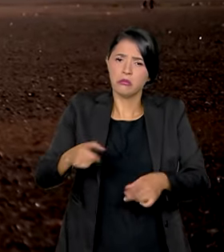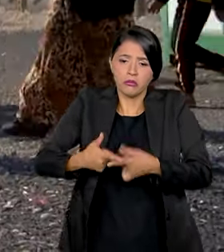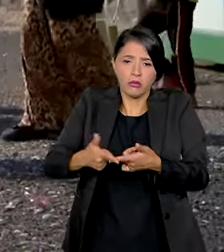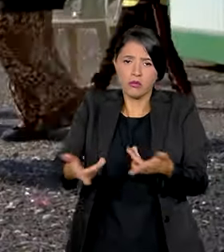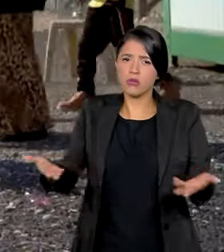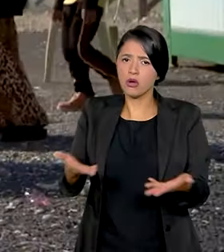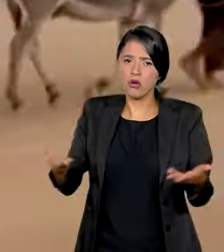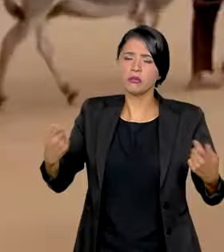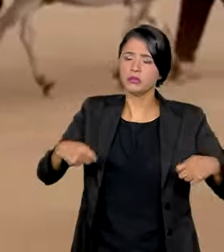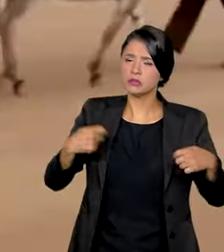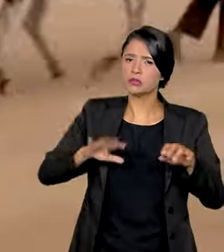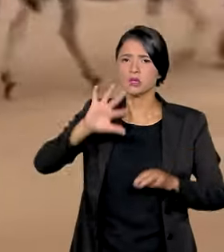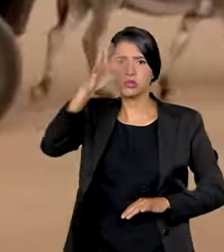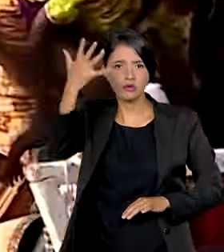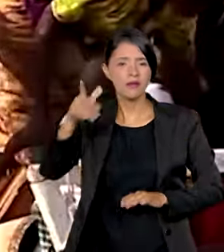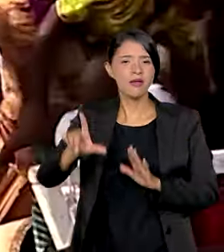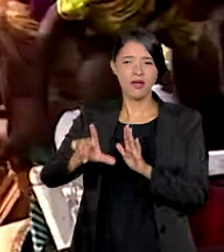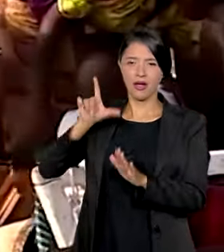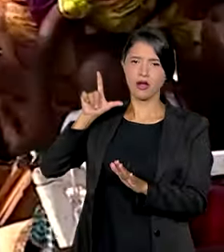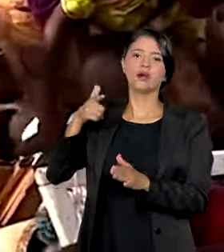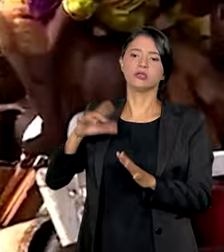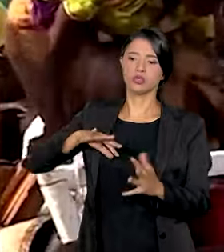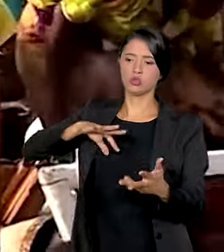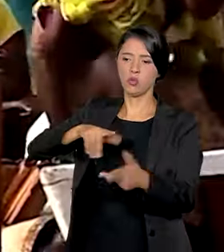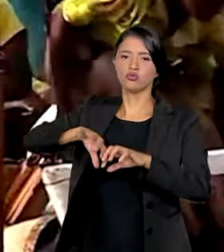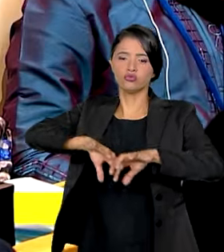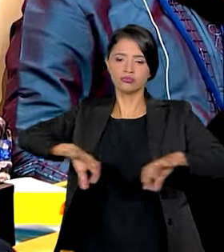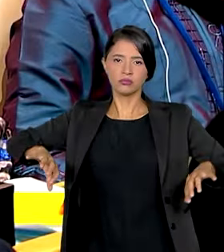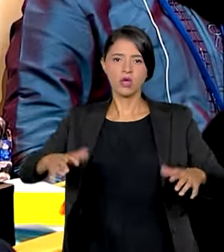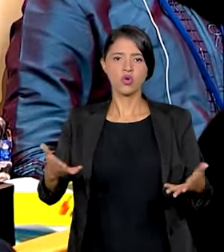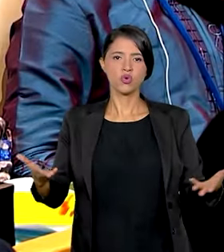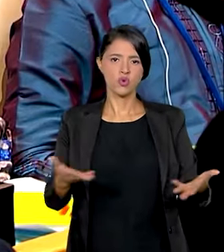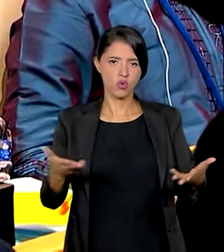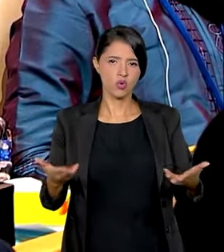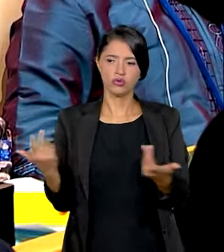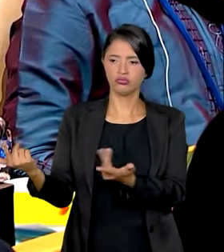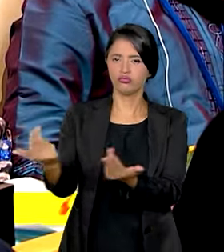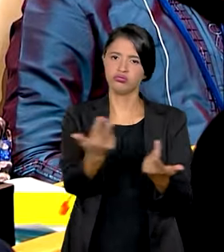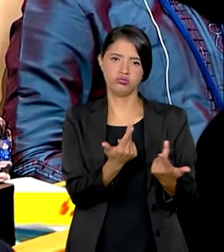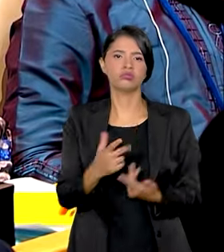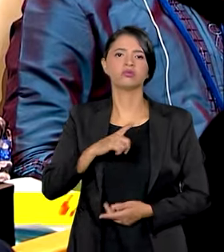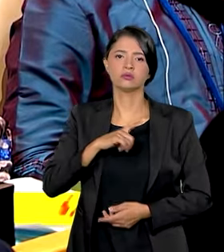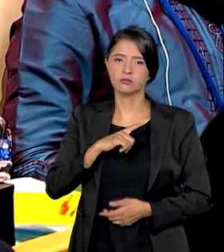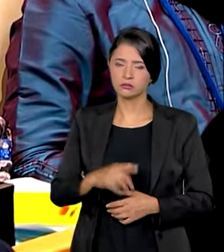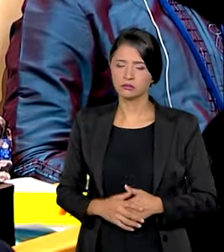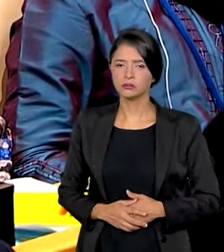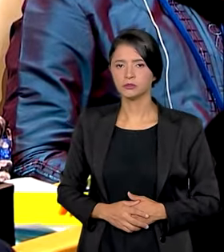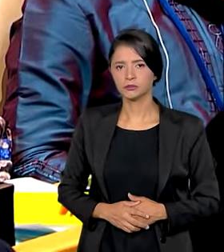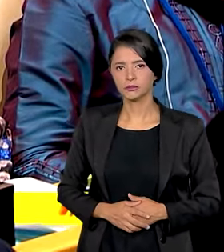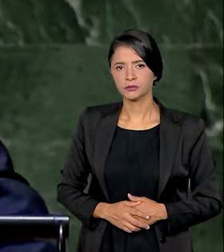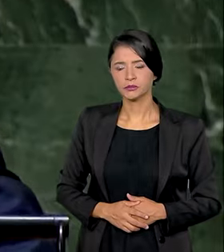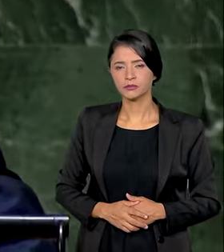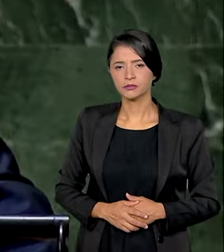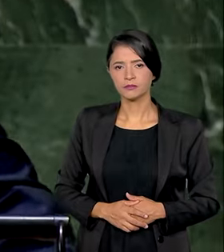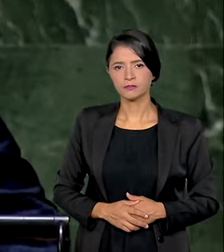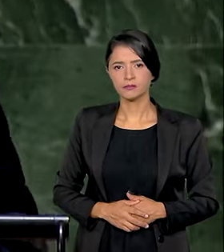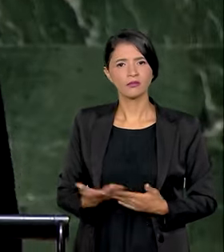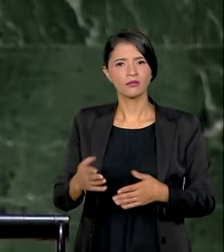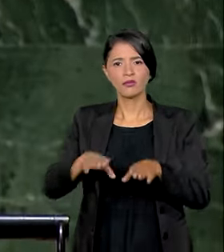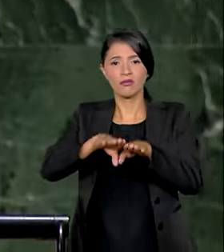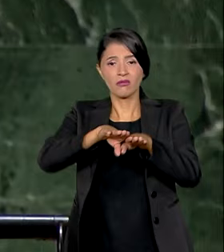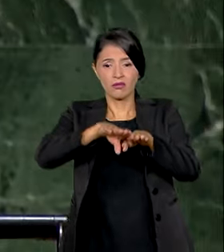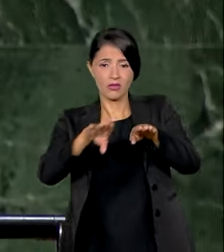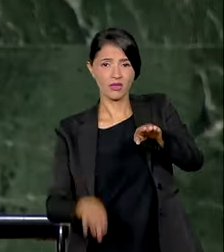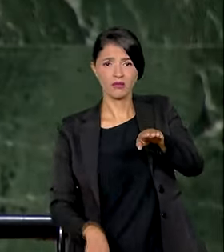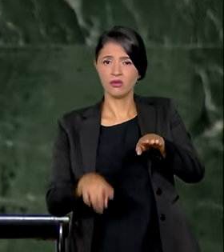atuais. Questões que antes eram as primeiras a dividir mundos, hoje são comuns a todos. A